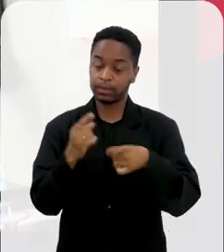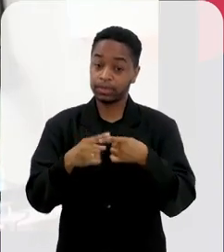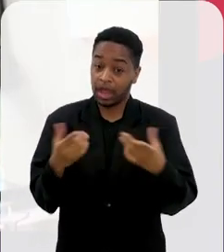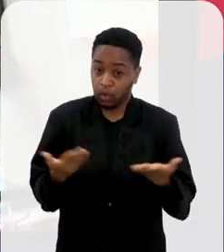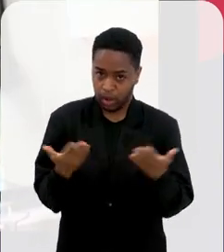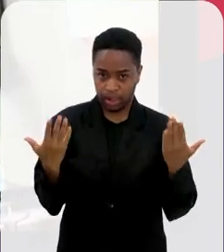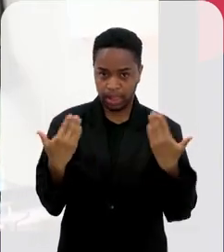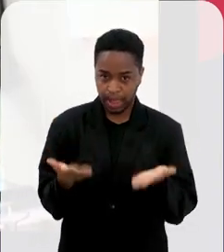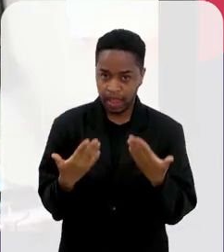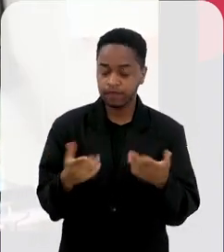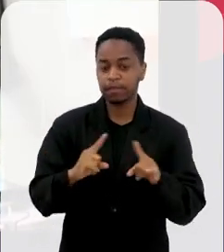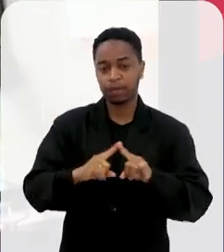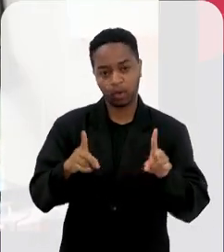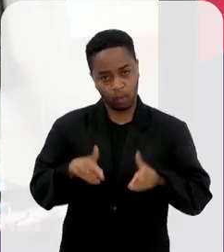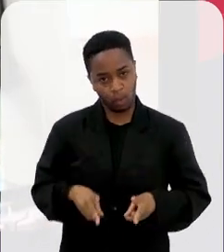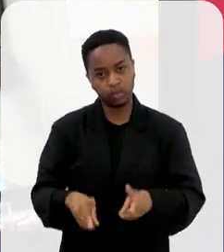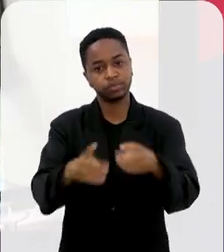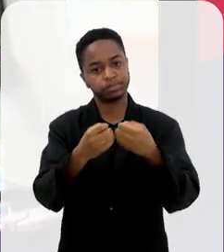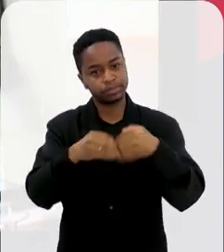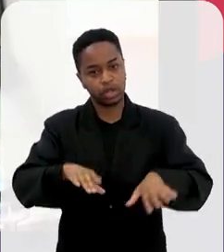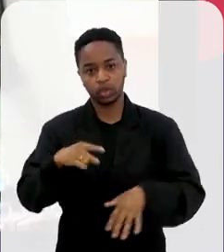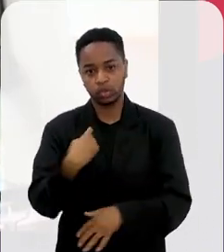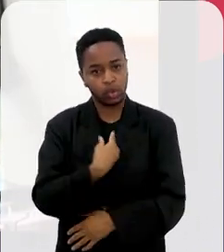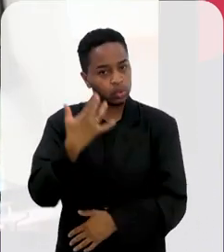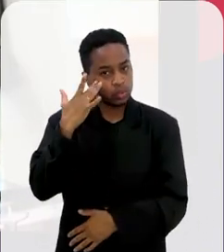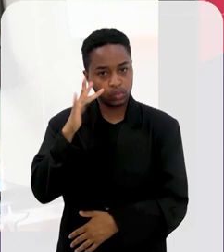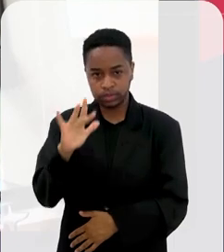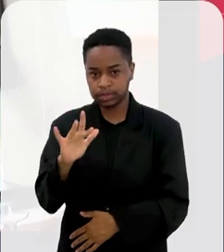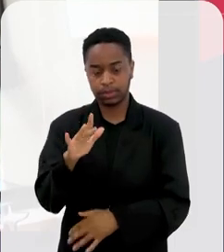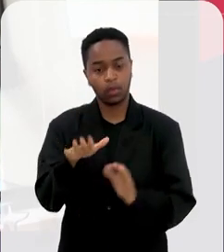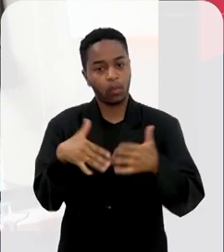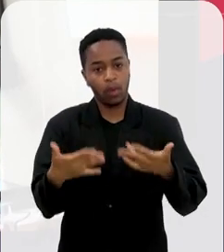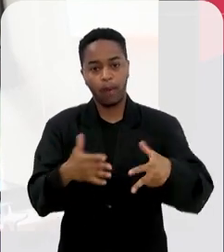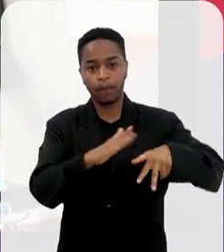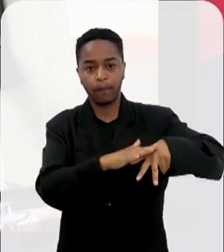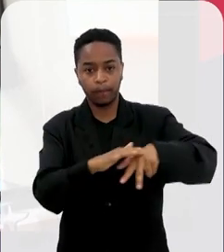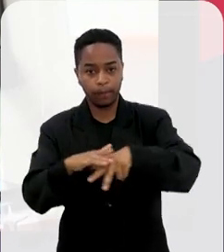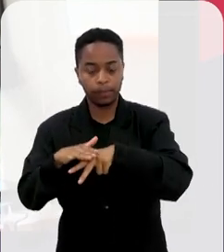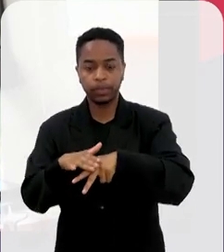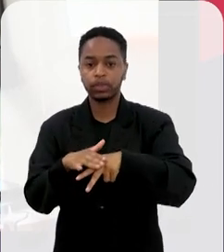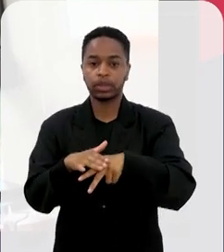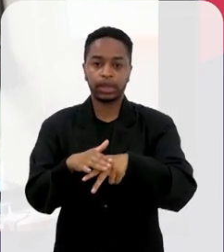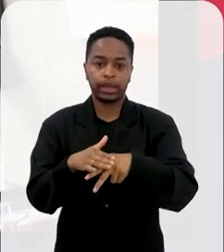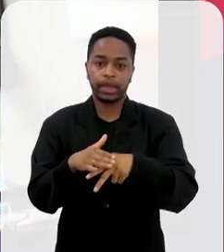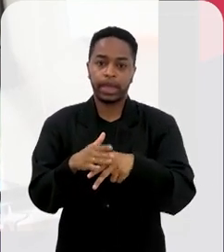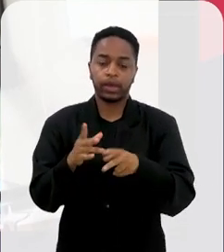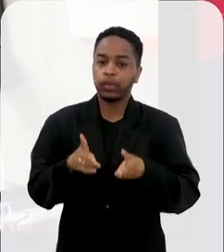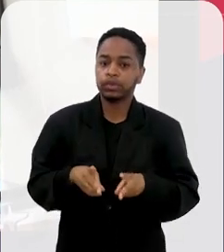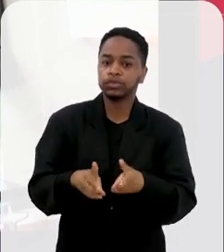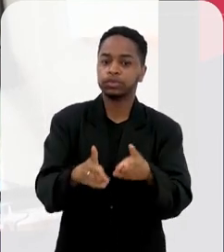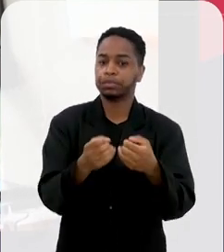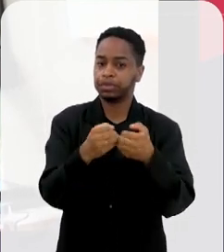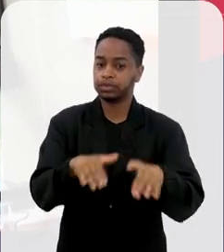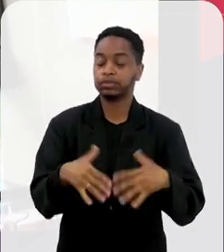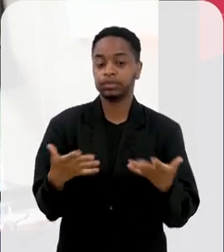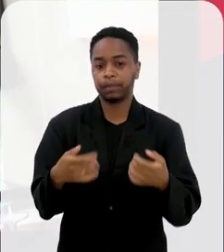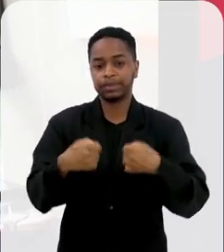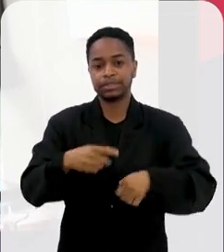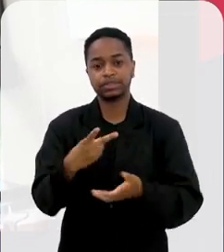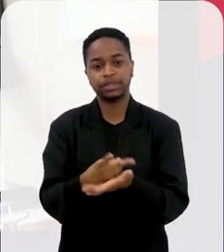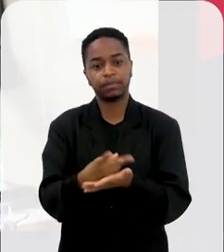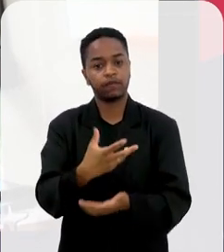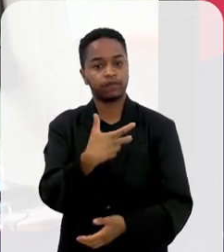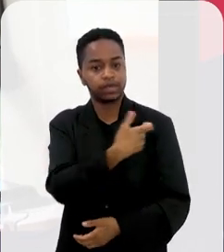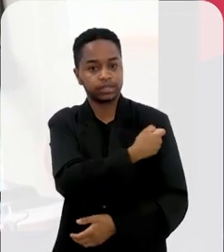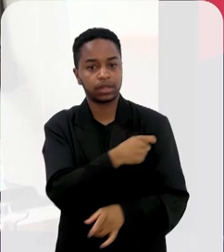doença, ela está mais leve, mas ainda assim nós não sabemos quais pacientes vão evoluir dessa forma. Então, sempre